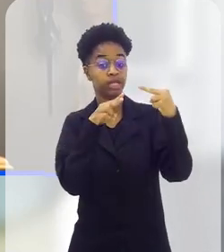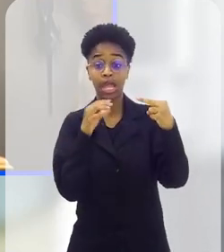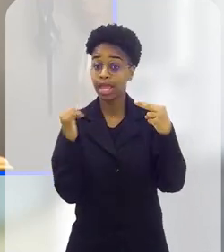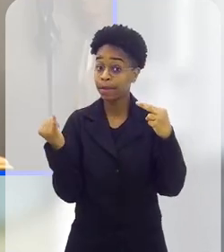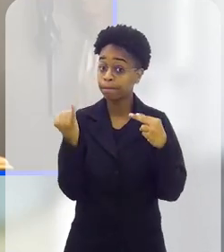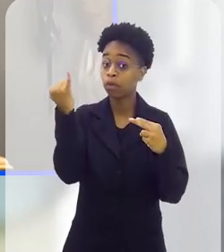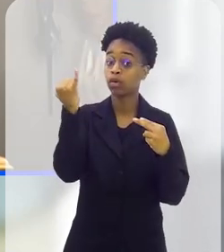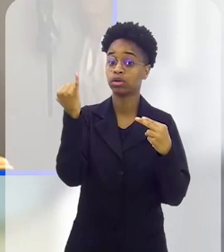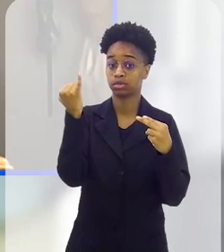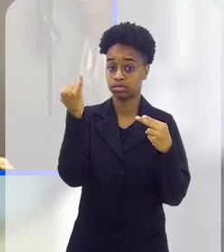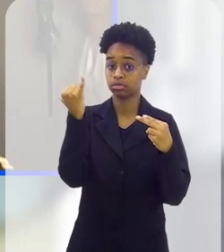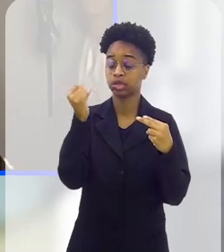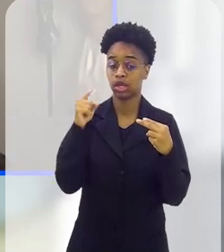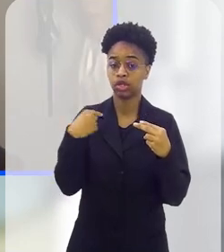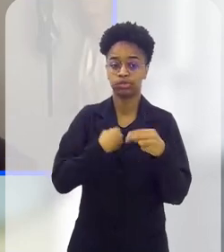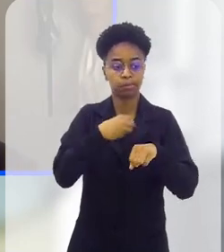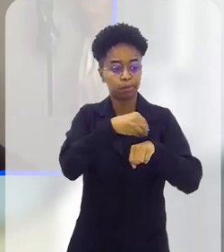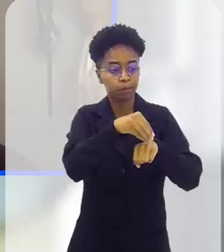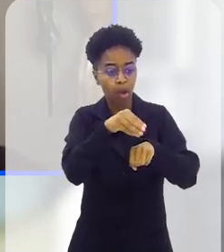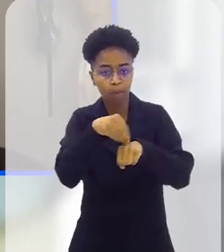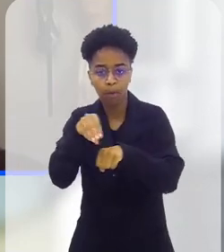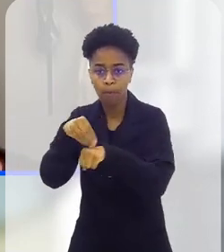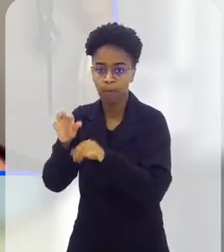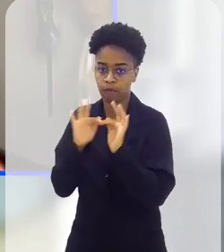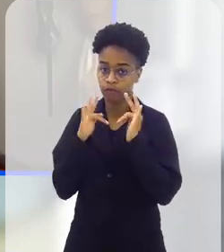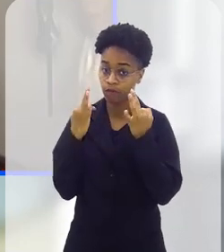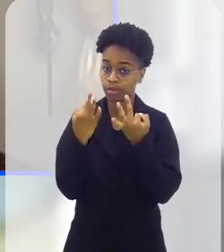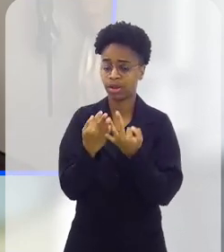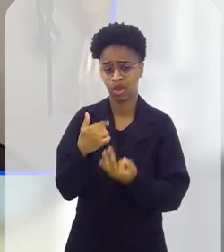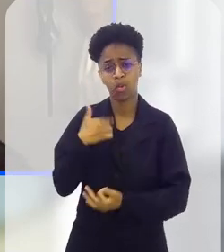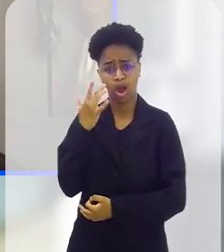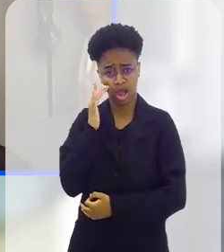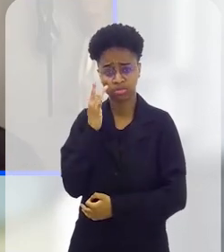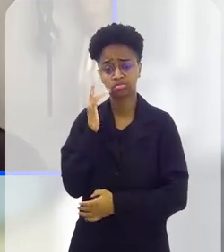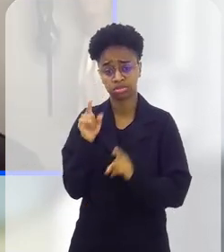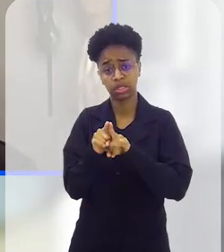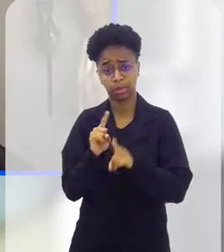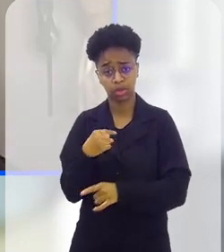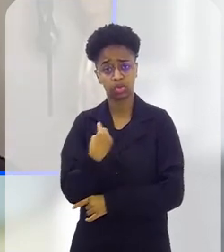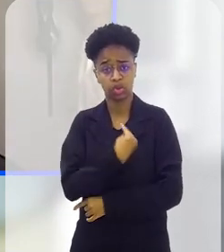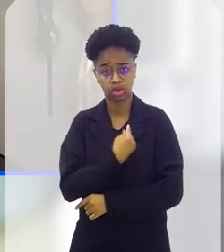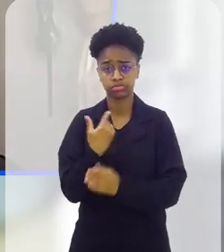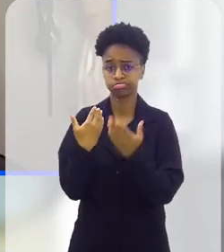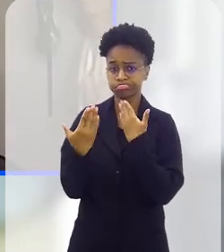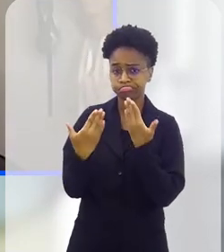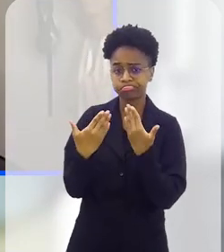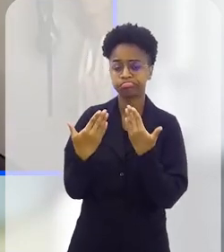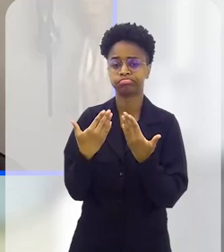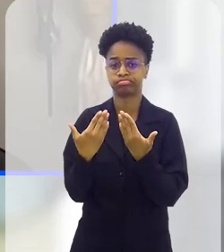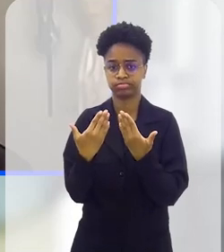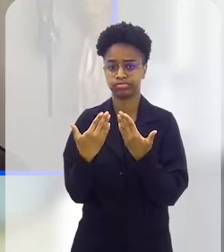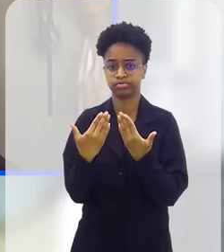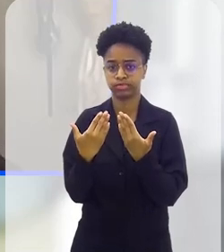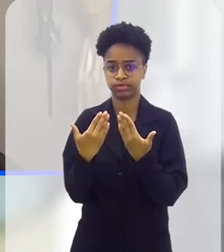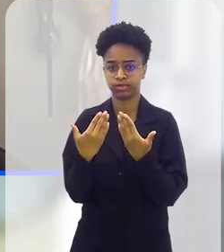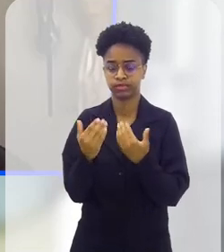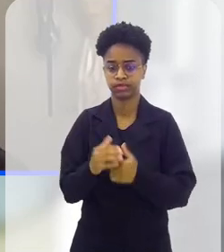É muito importante a gente falar para as famílias, assim, que eu acho, para a gente mesmo conversar,